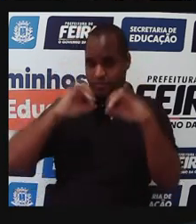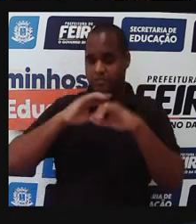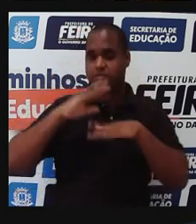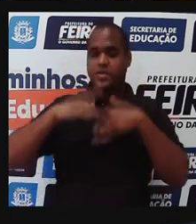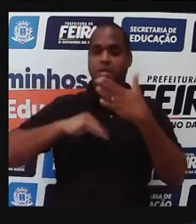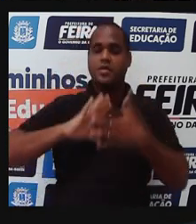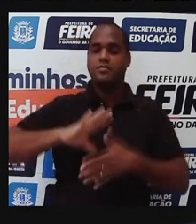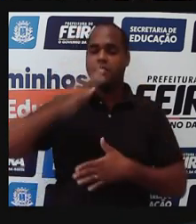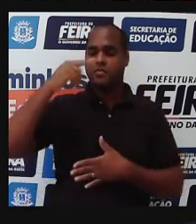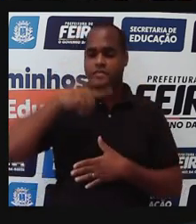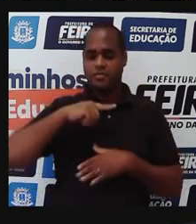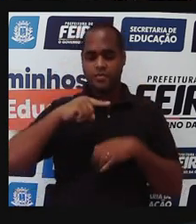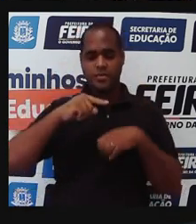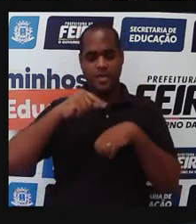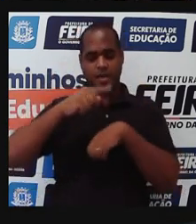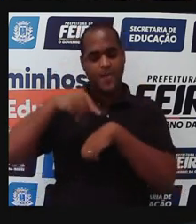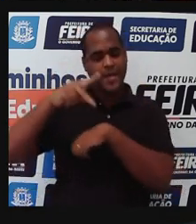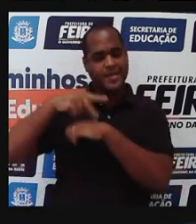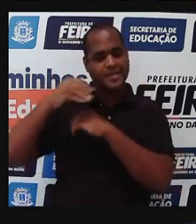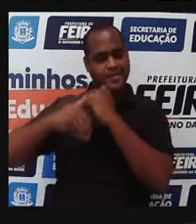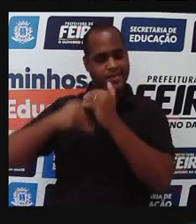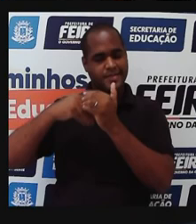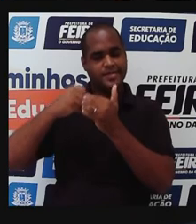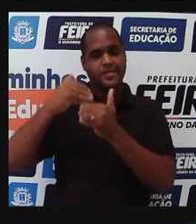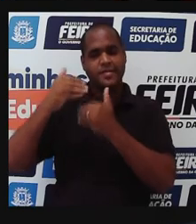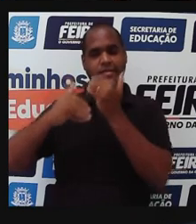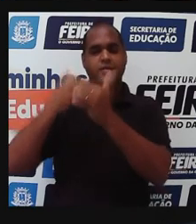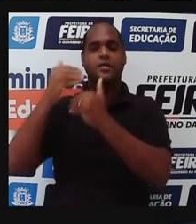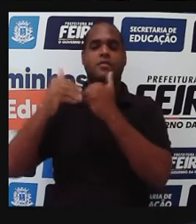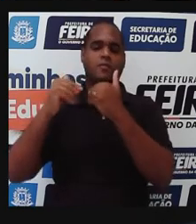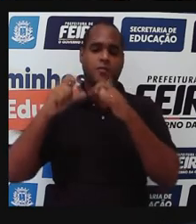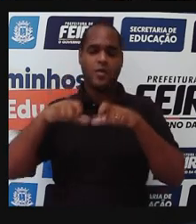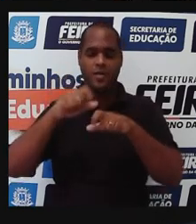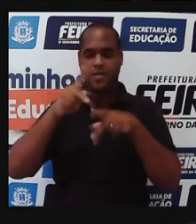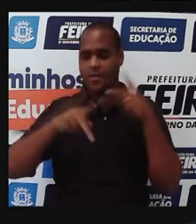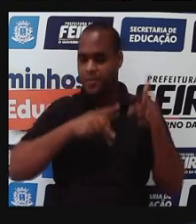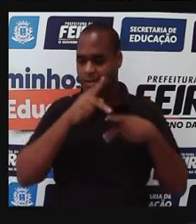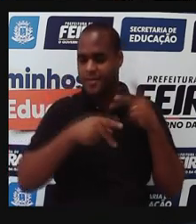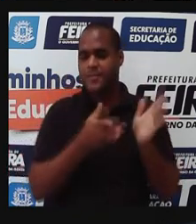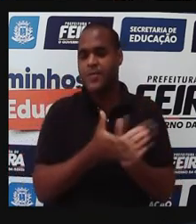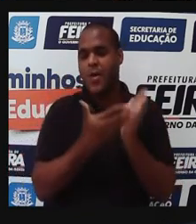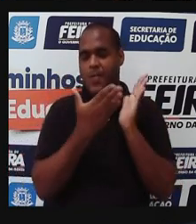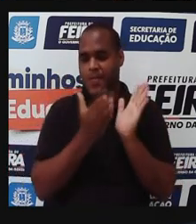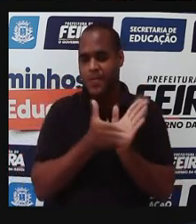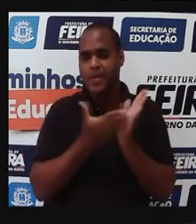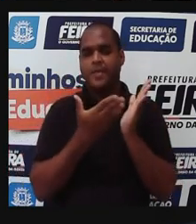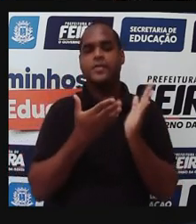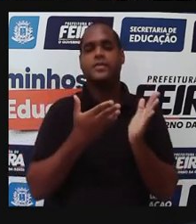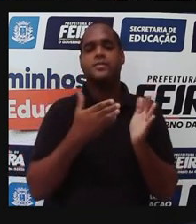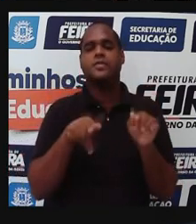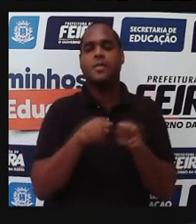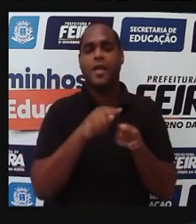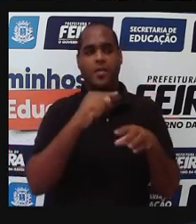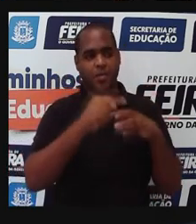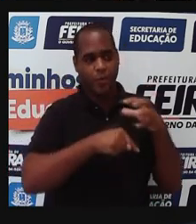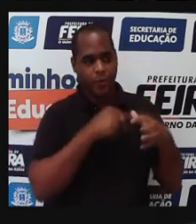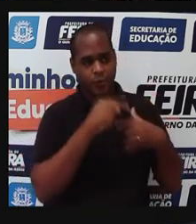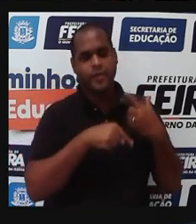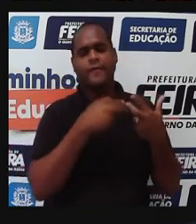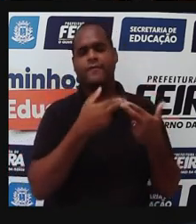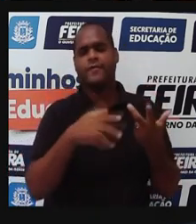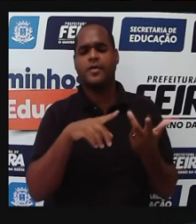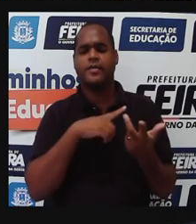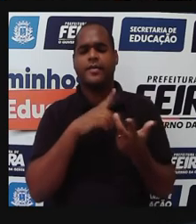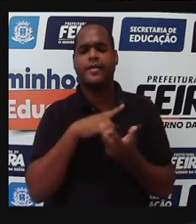acontecem em países em desenvolvimento, principalmente sobre a população pobre, né, mundial, e aí por